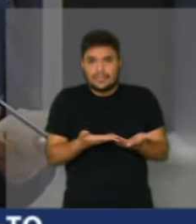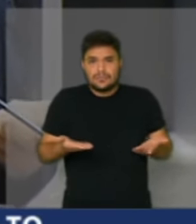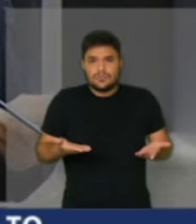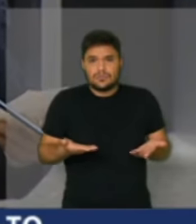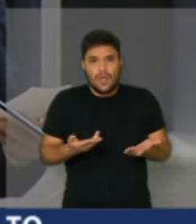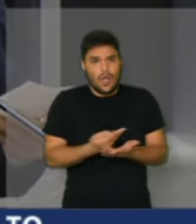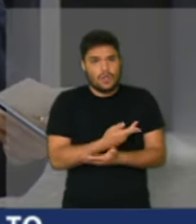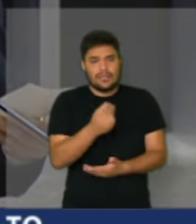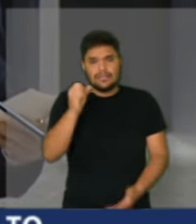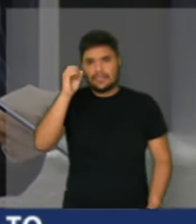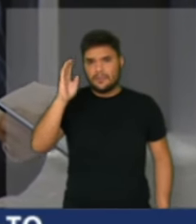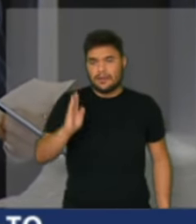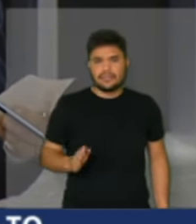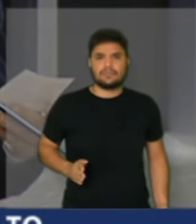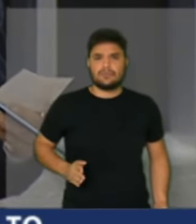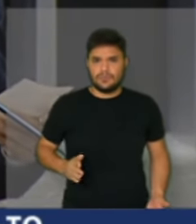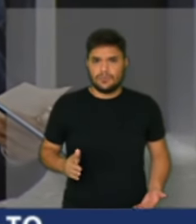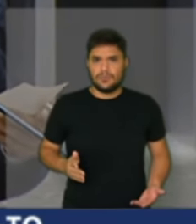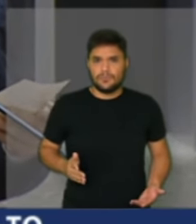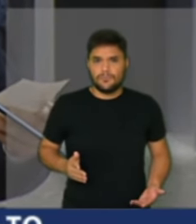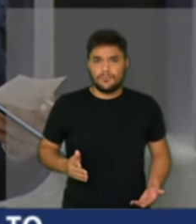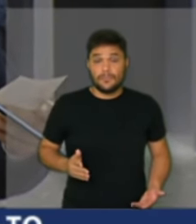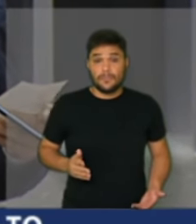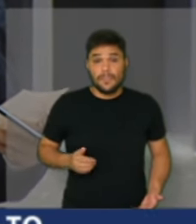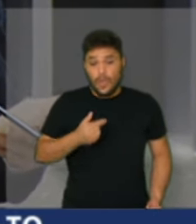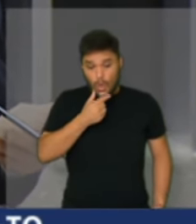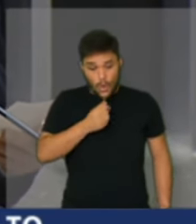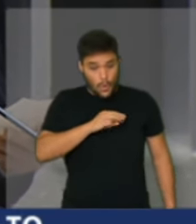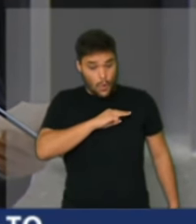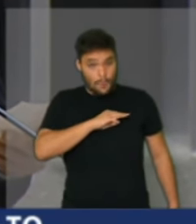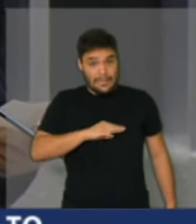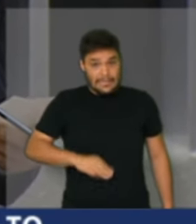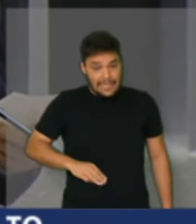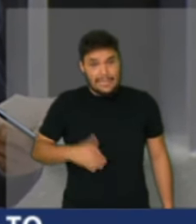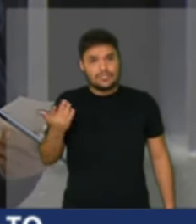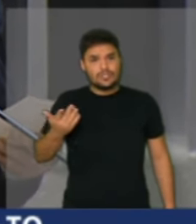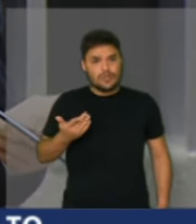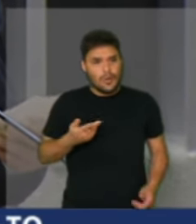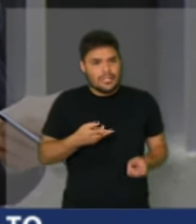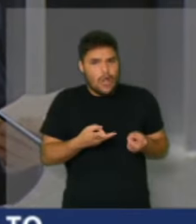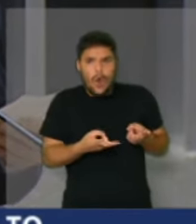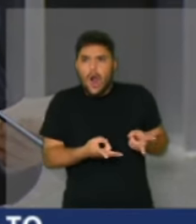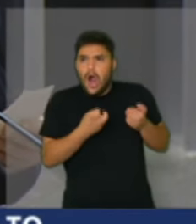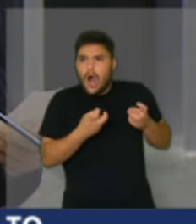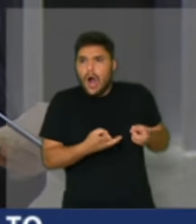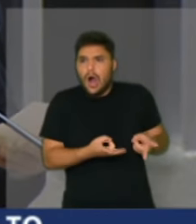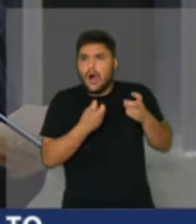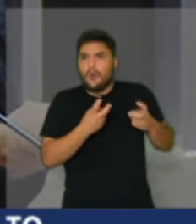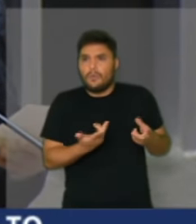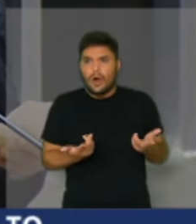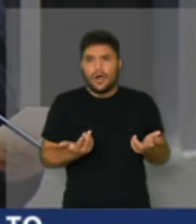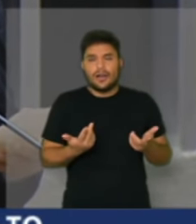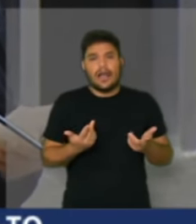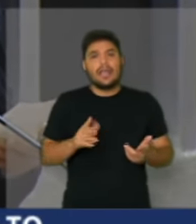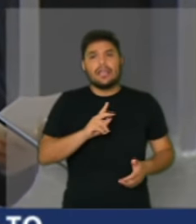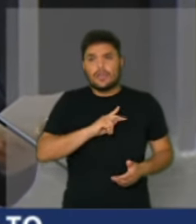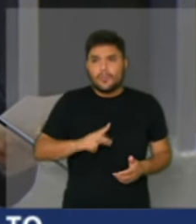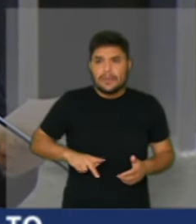situação dessa. É o ministro abutre do presidente da morte,